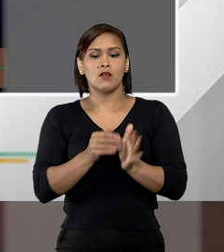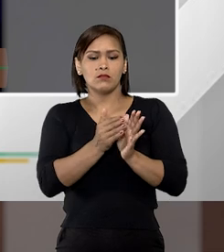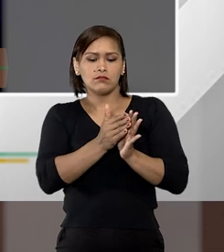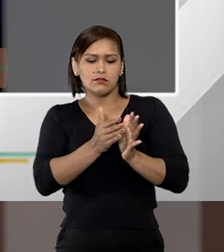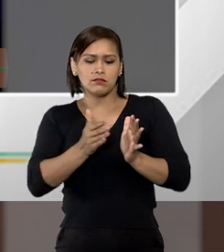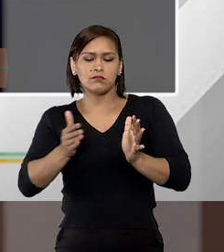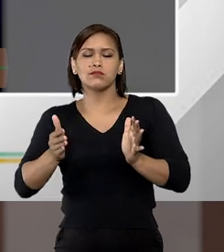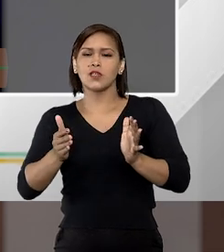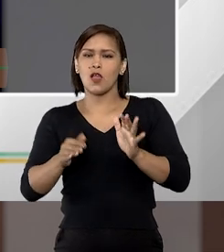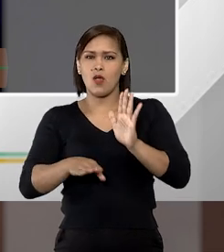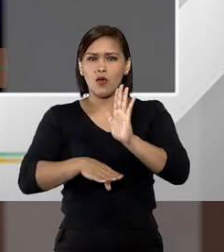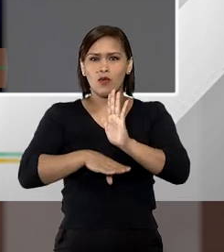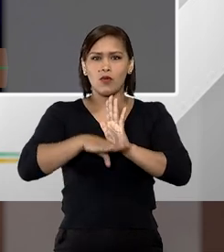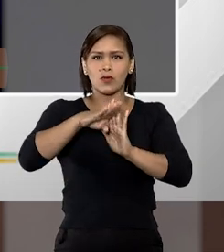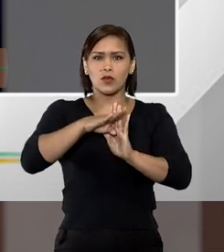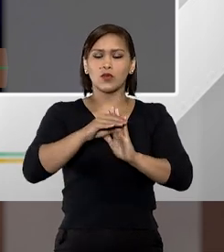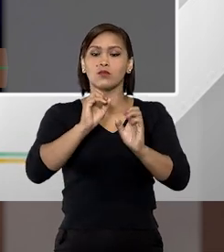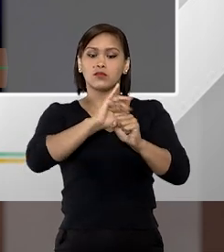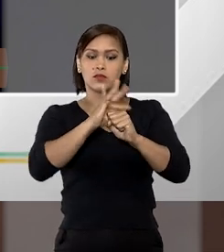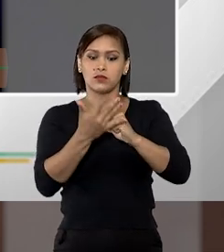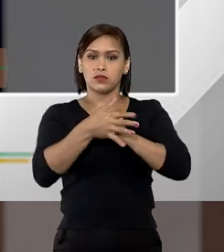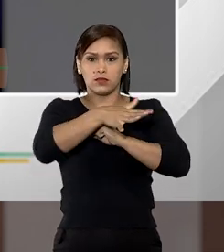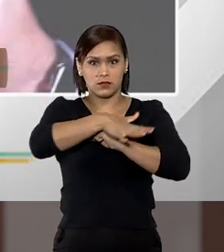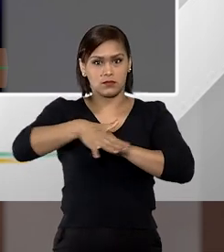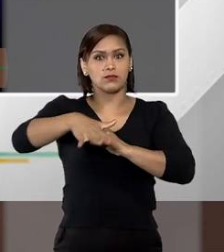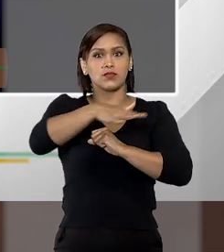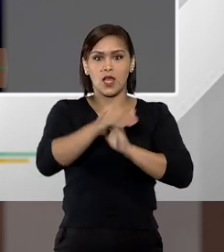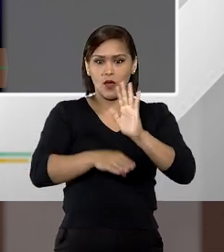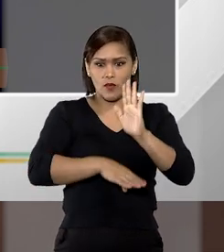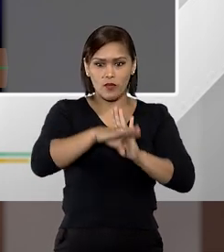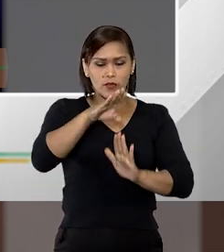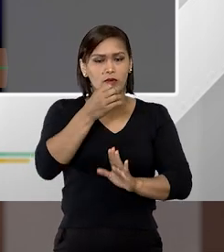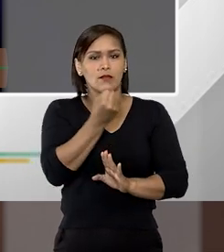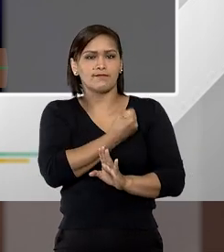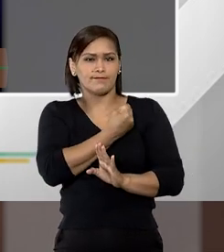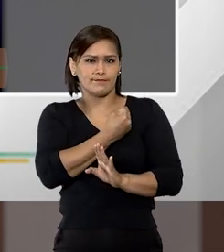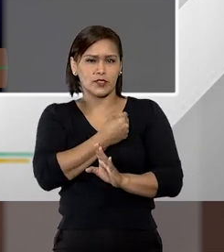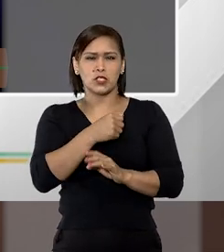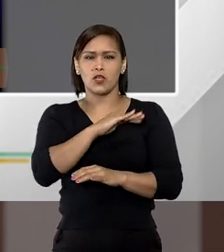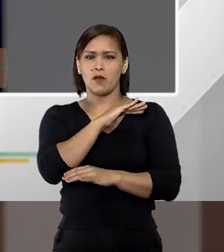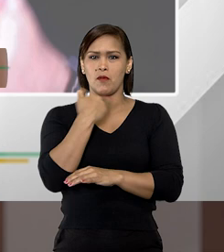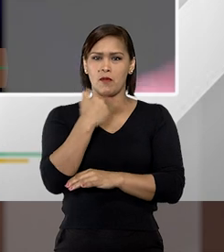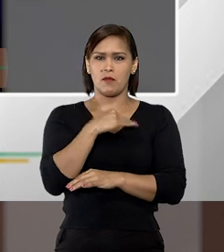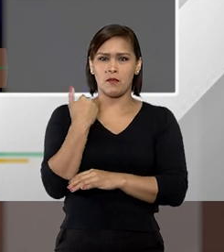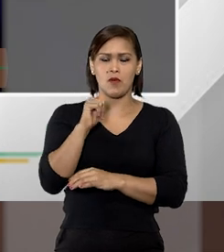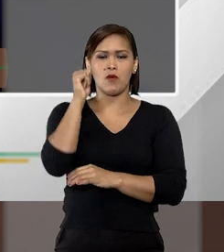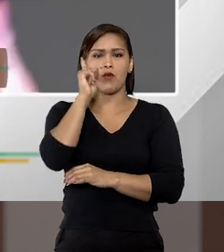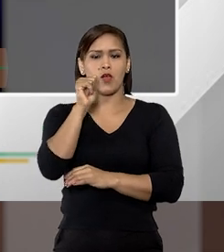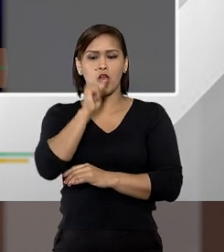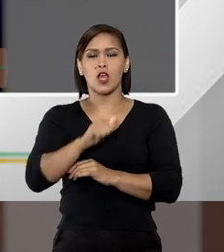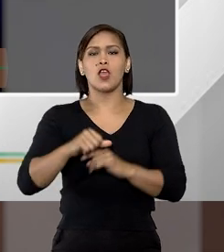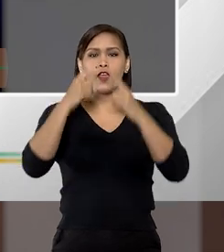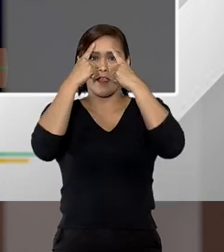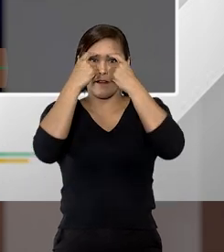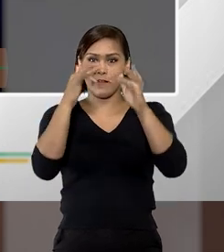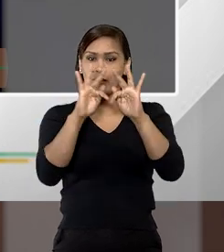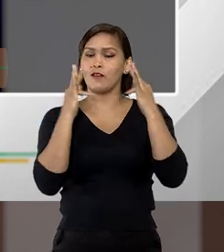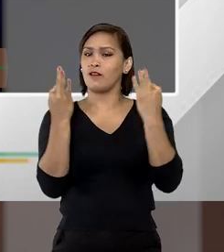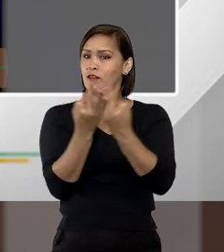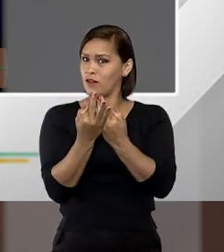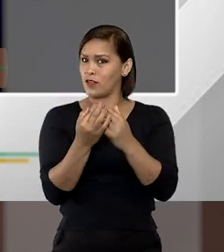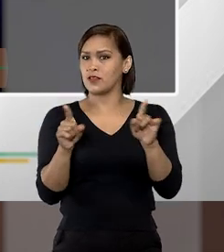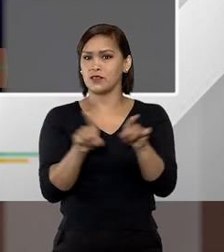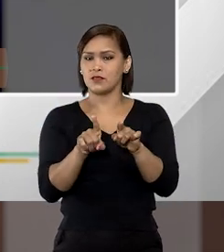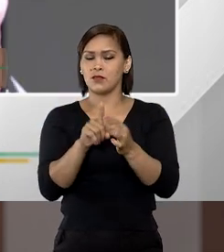com a pandemia. Houve um aumento considerável dos casos de mortes e violência doméstica contra as mulheres.